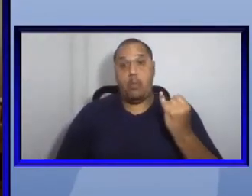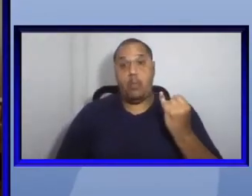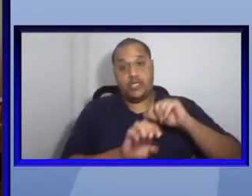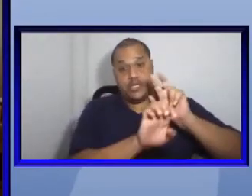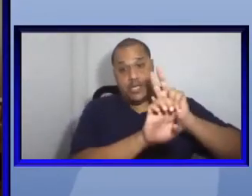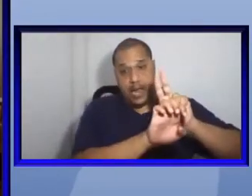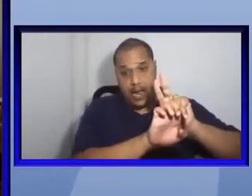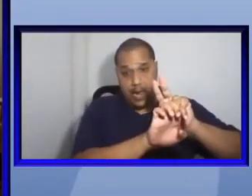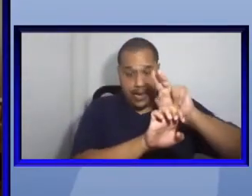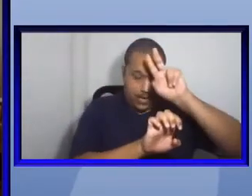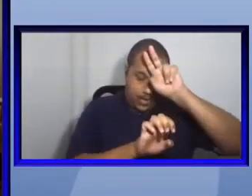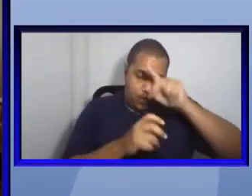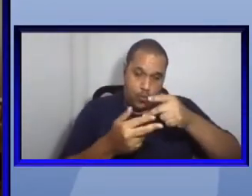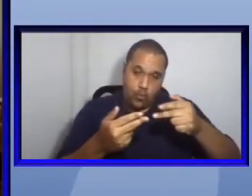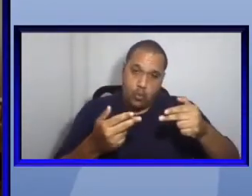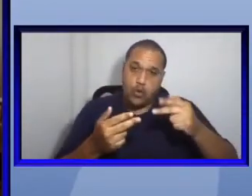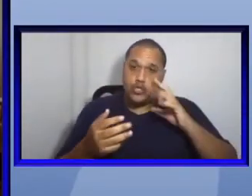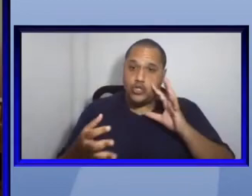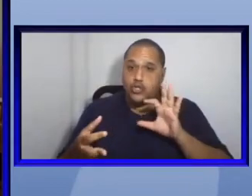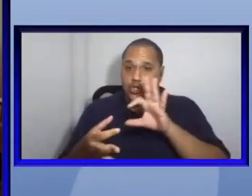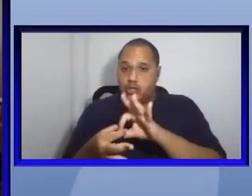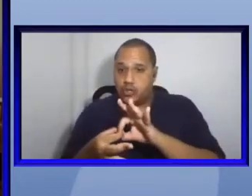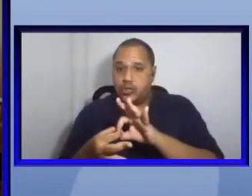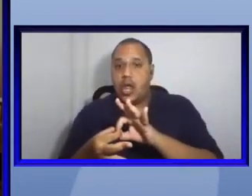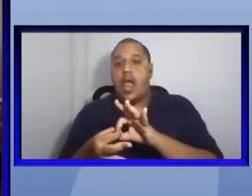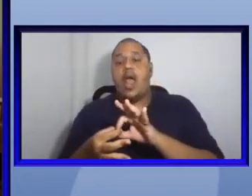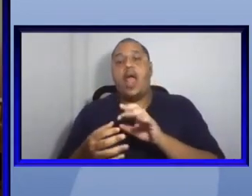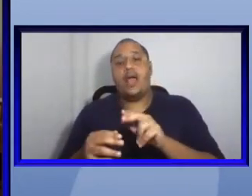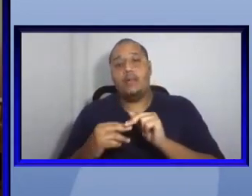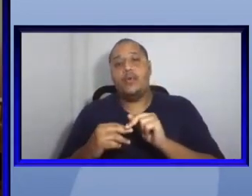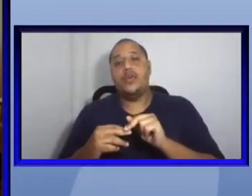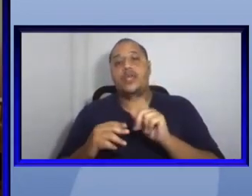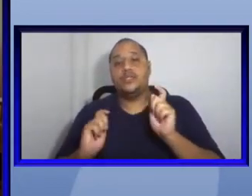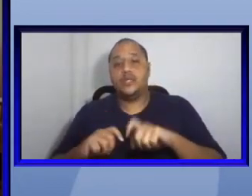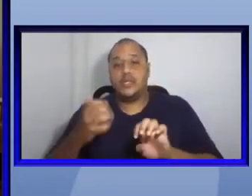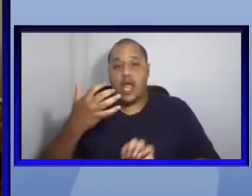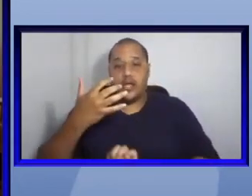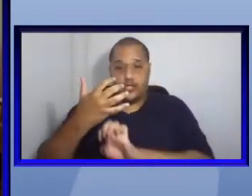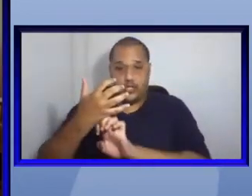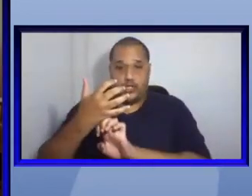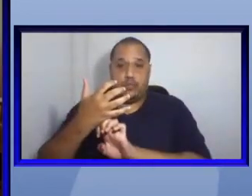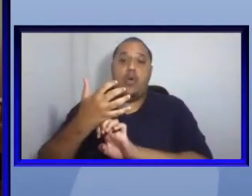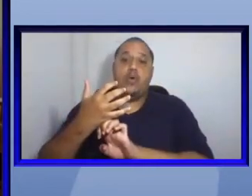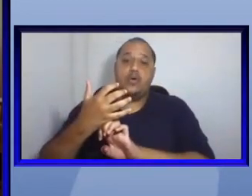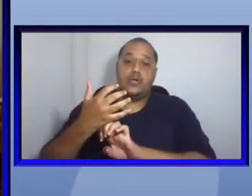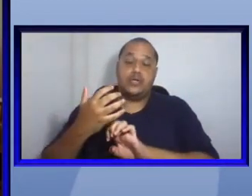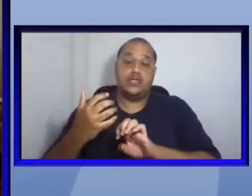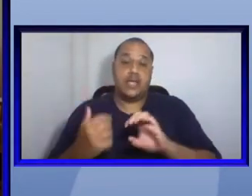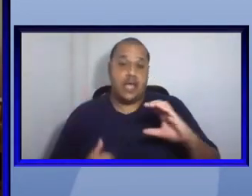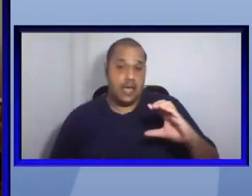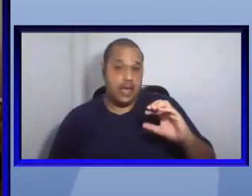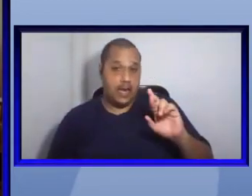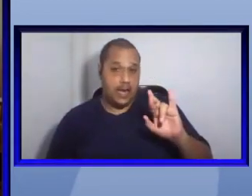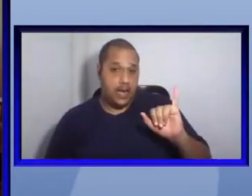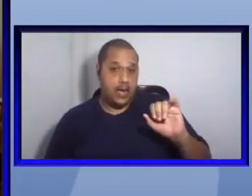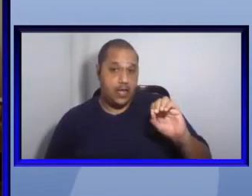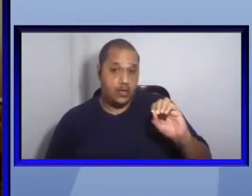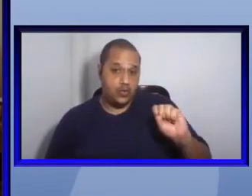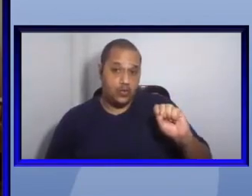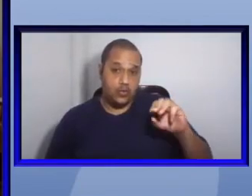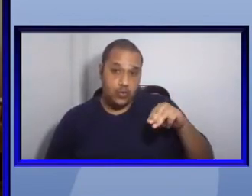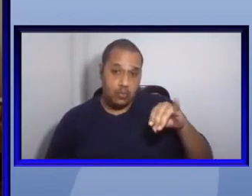as espécies de crisomia já vão estar elencadas lá dentro do gênero crisomia e aí o